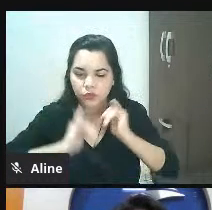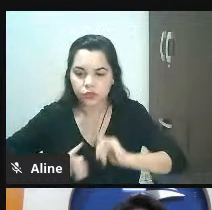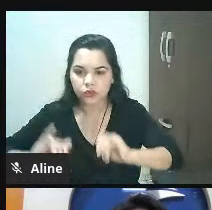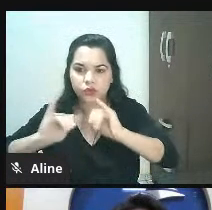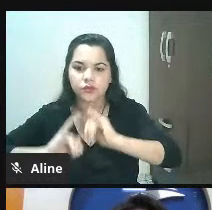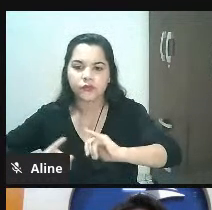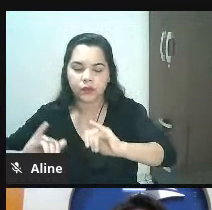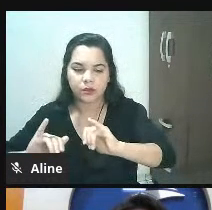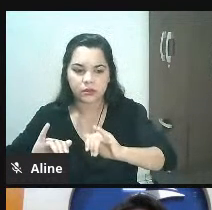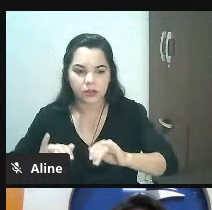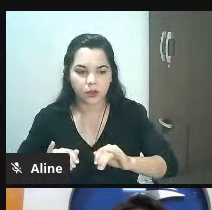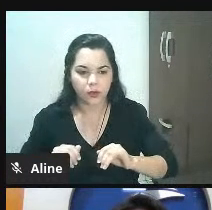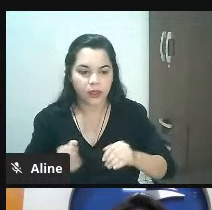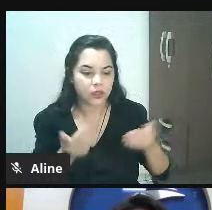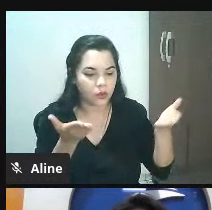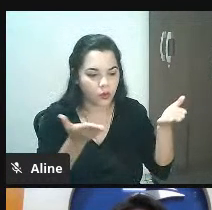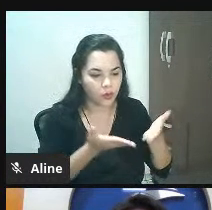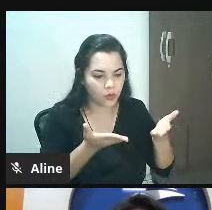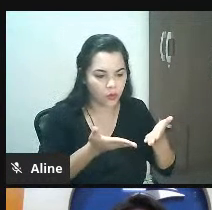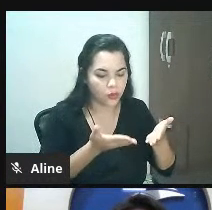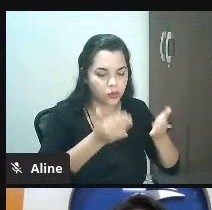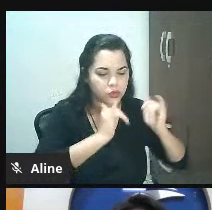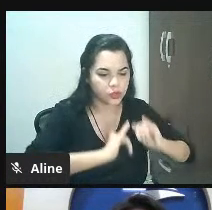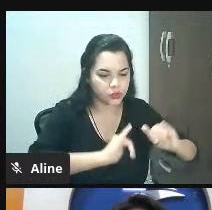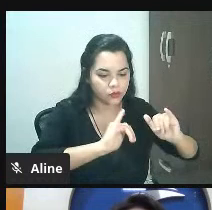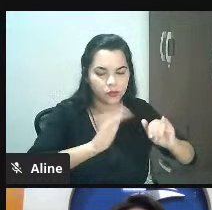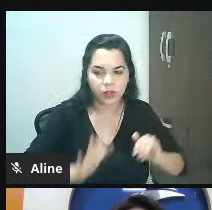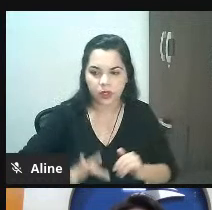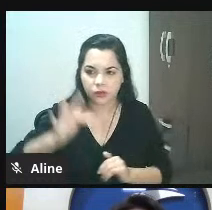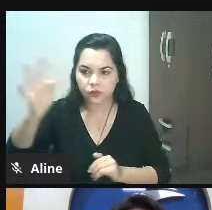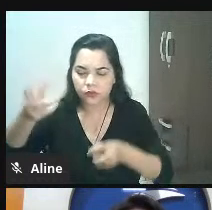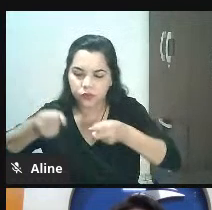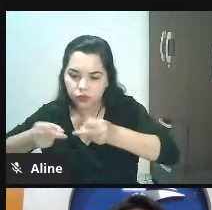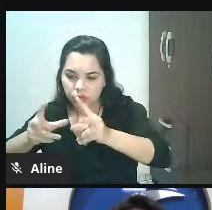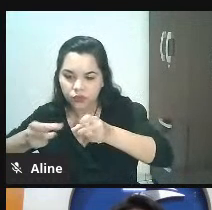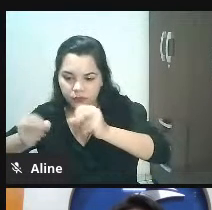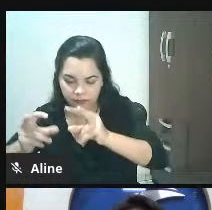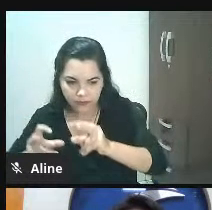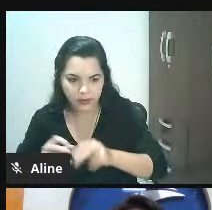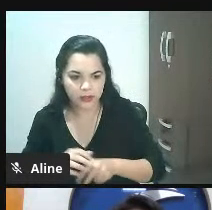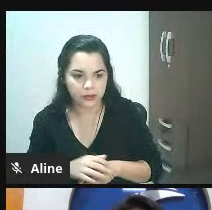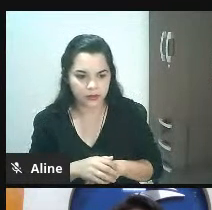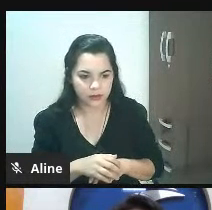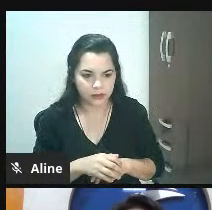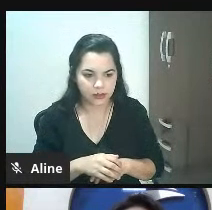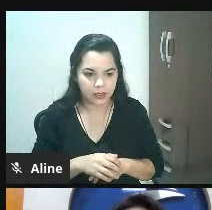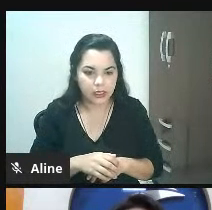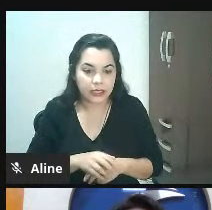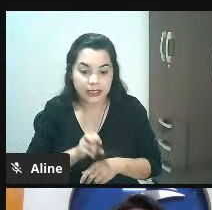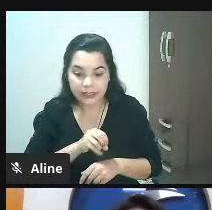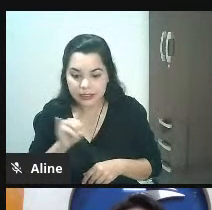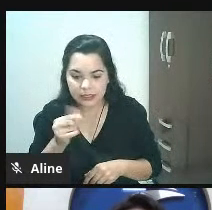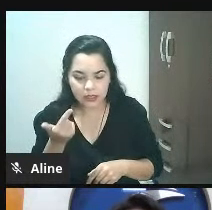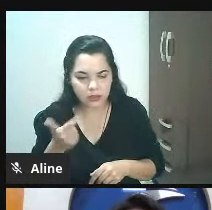Então, o que eu fiz de prospecção pode ser que vire venda. O que eu não fiz de prospecção é certo que não vai virar venda.